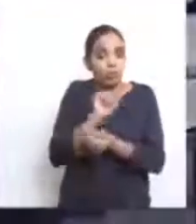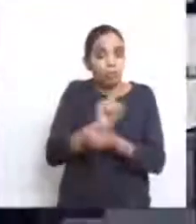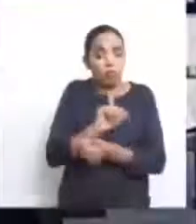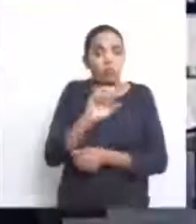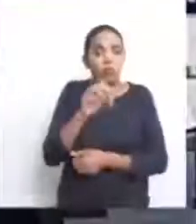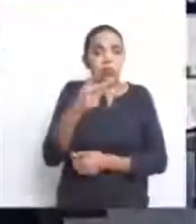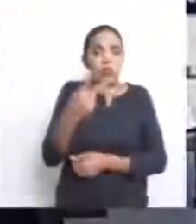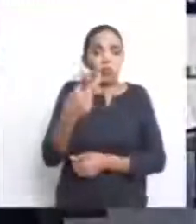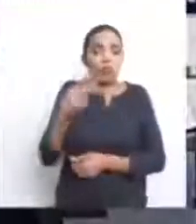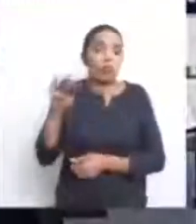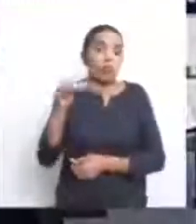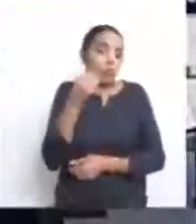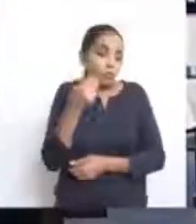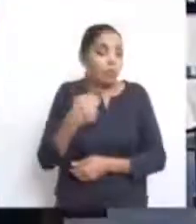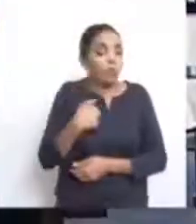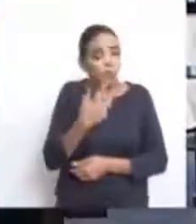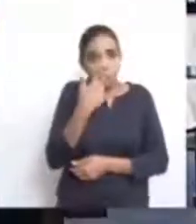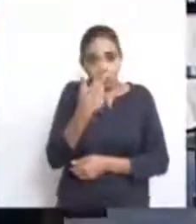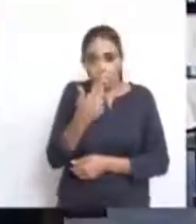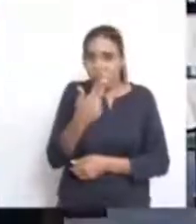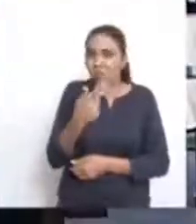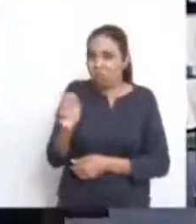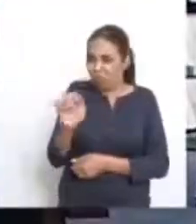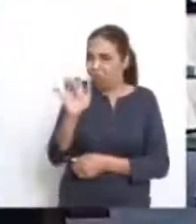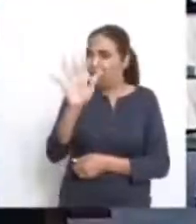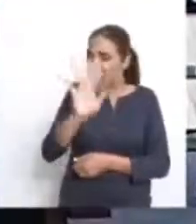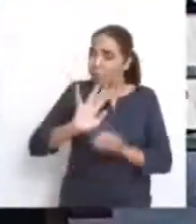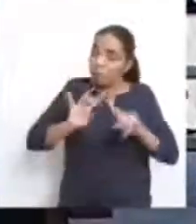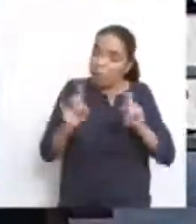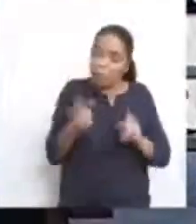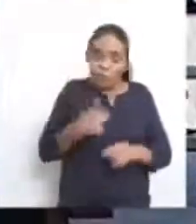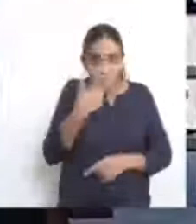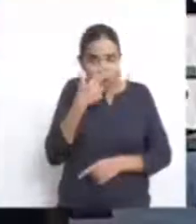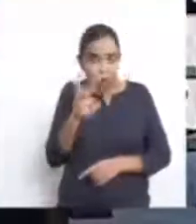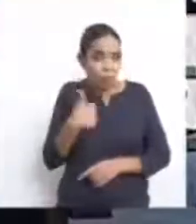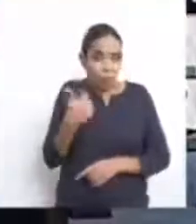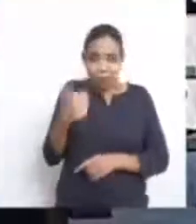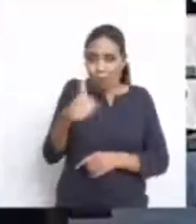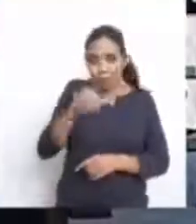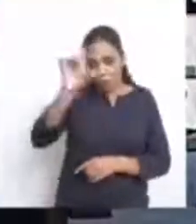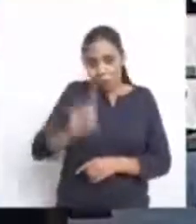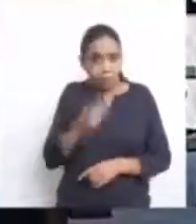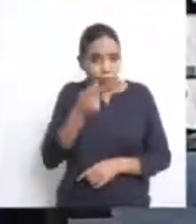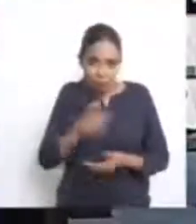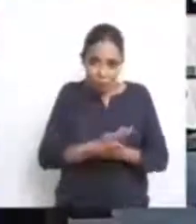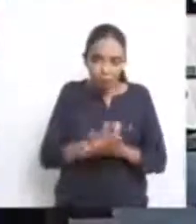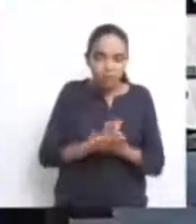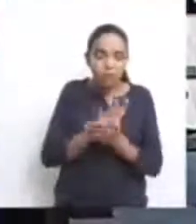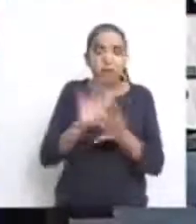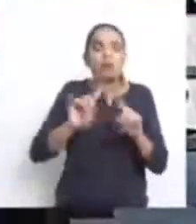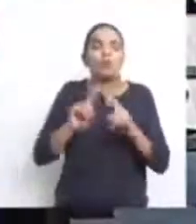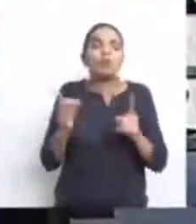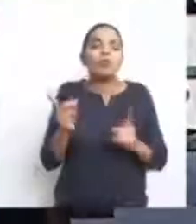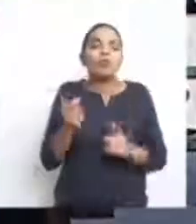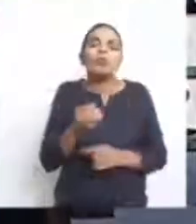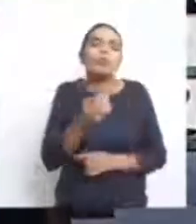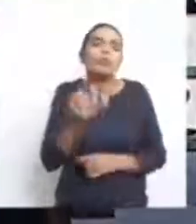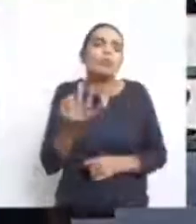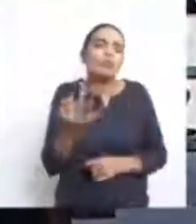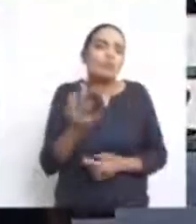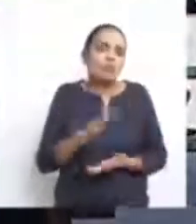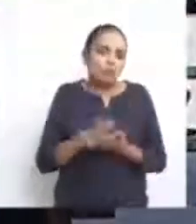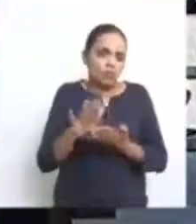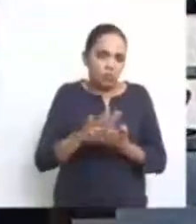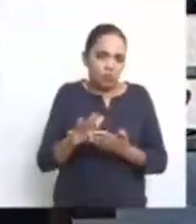colocaram lá. Que eu acho que pode estar superfaturado. Mas isso é um achômetro. Eu não tenho esse direito. Mas eu quero saber quanto custa.